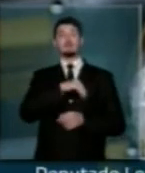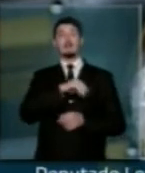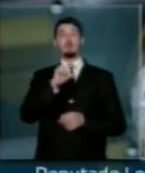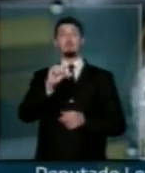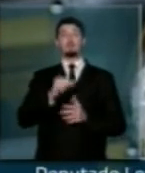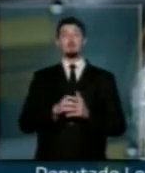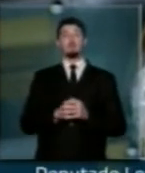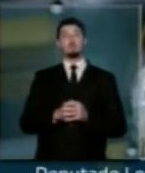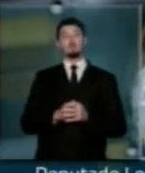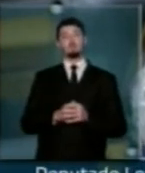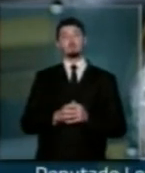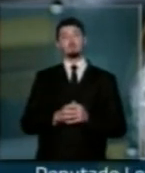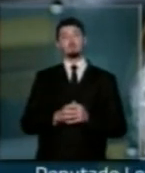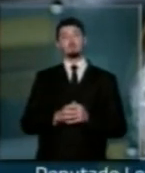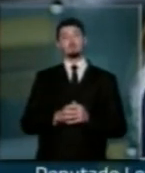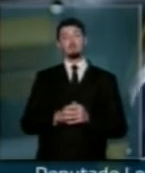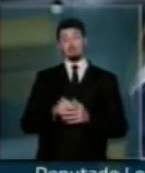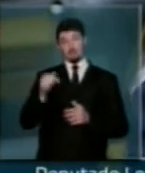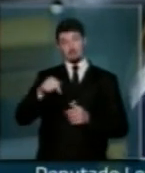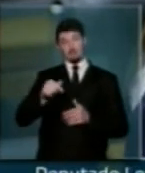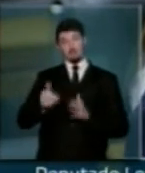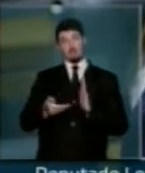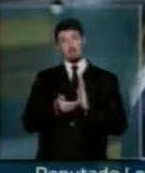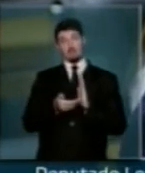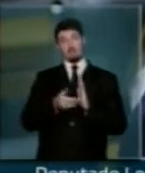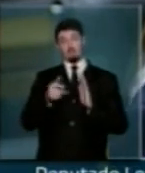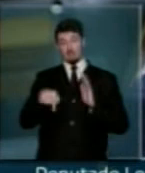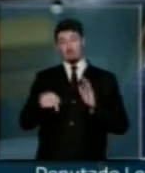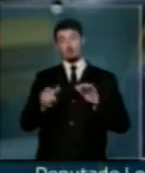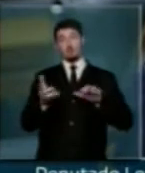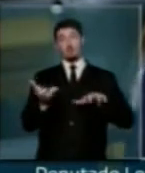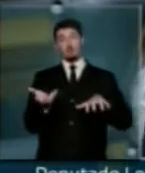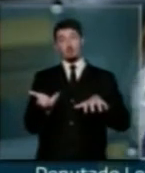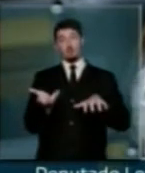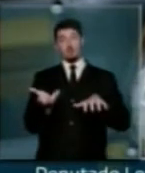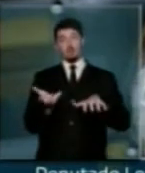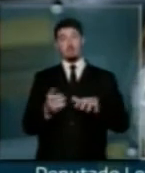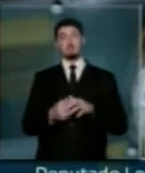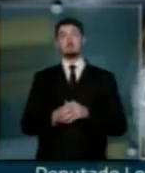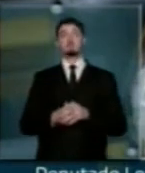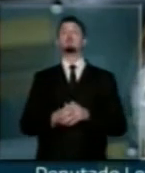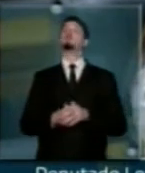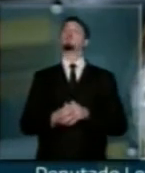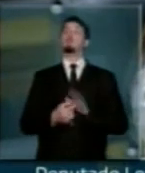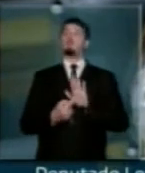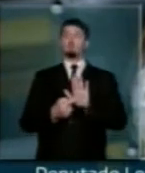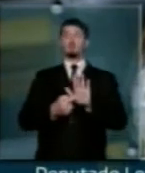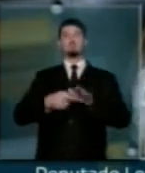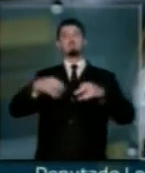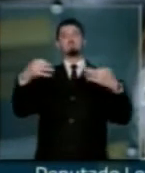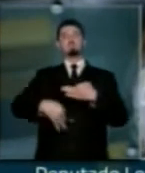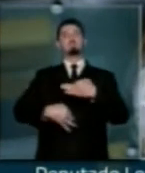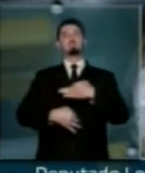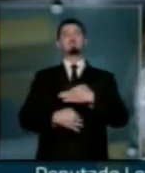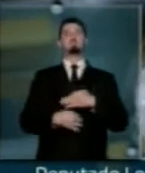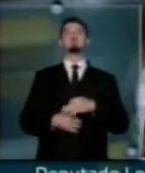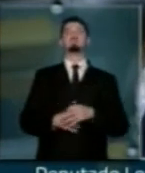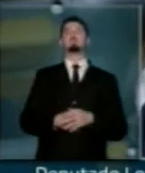que esta casa, o Congresso Nacional, correspondeu positivamente,